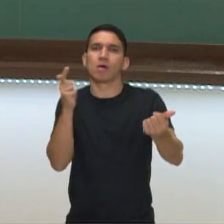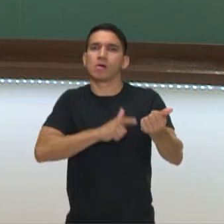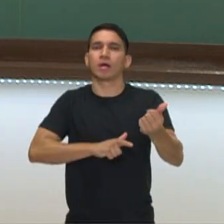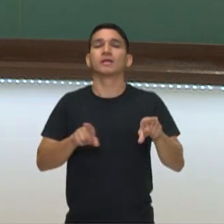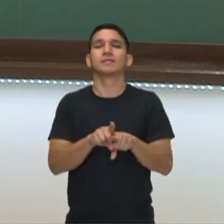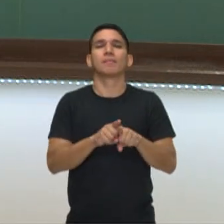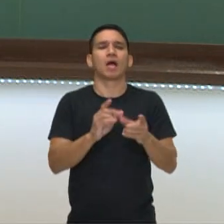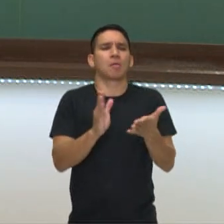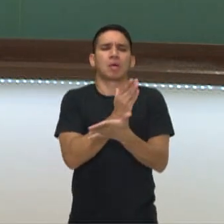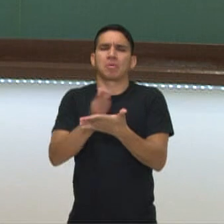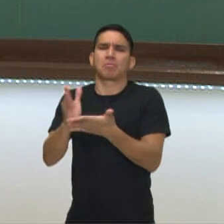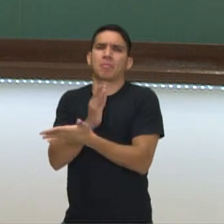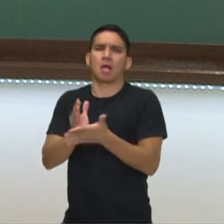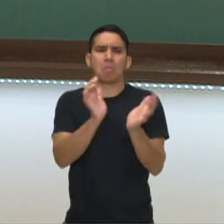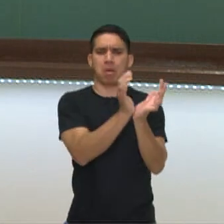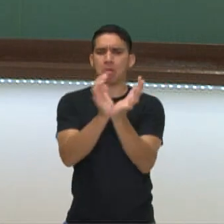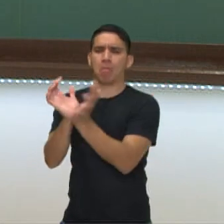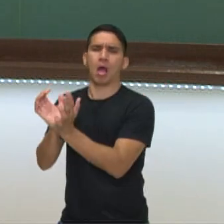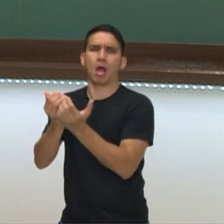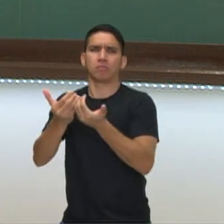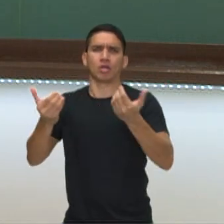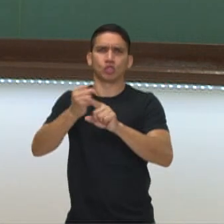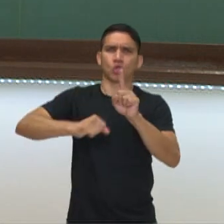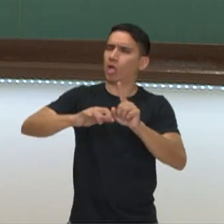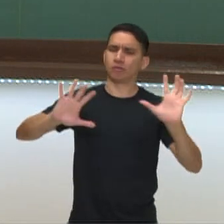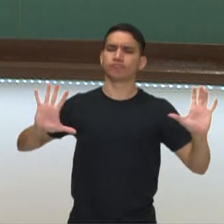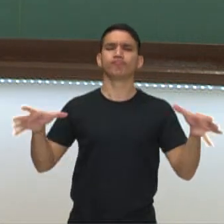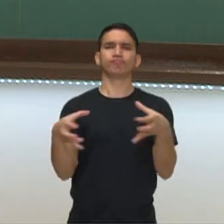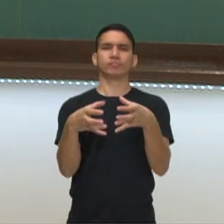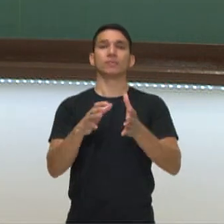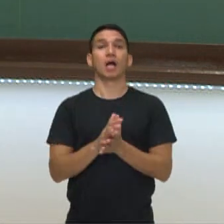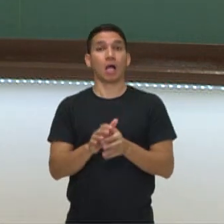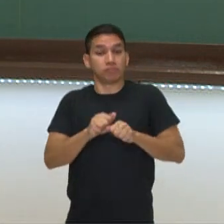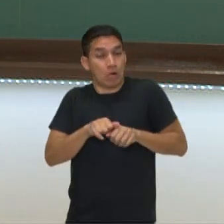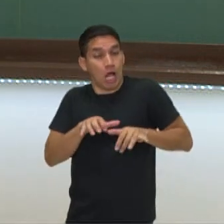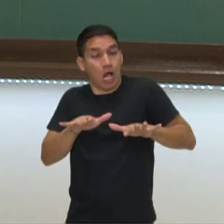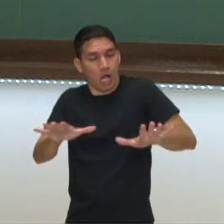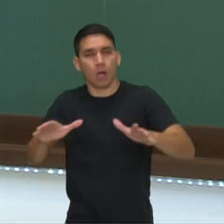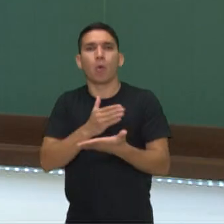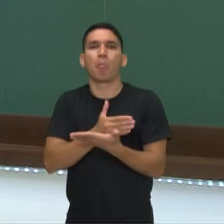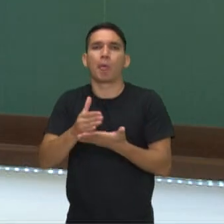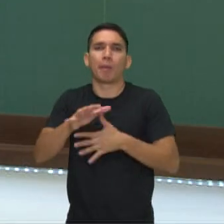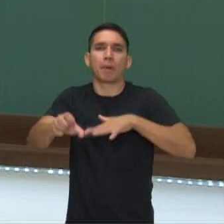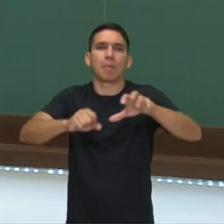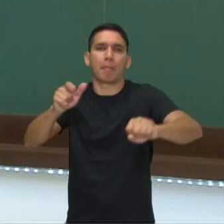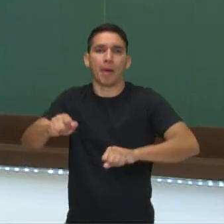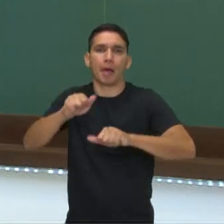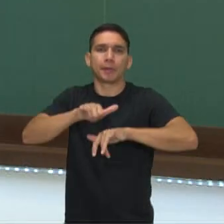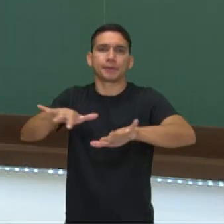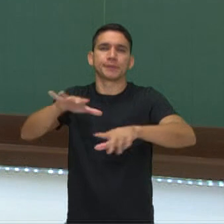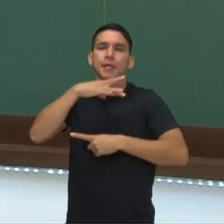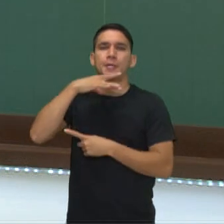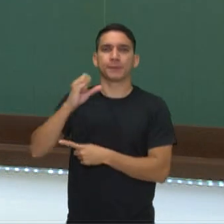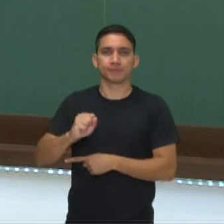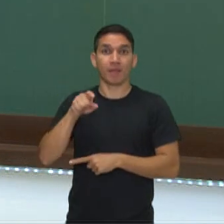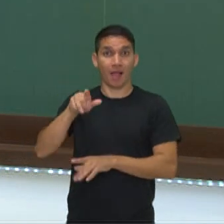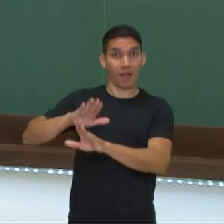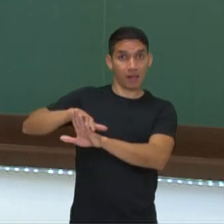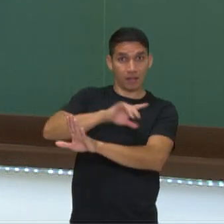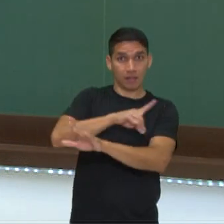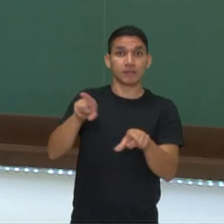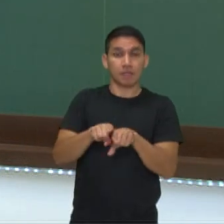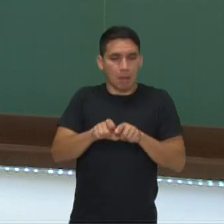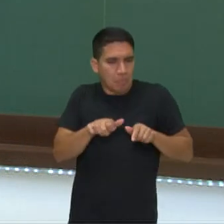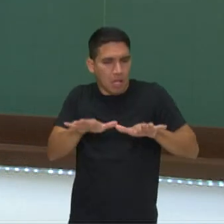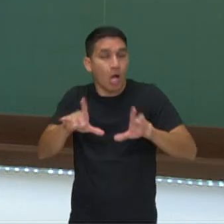todos. Então, essas ideias ganharam força, ganharam campo na Rússia. Além dessas ideias ganharem força,